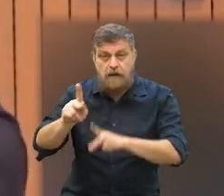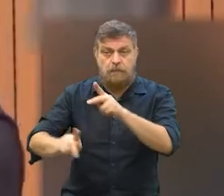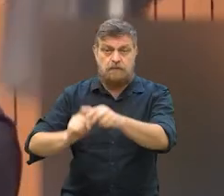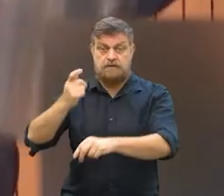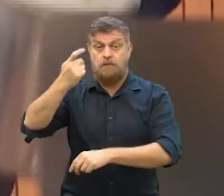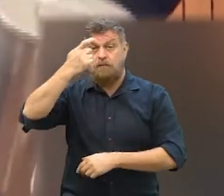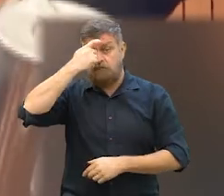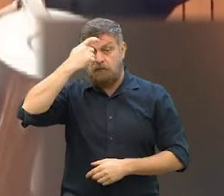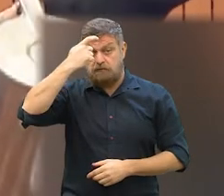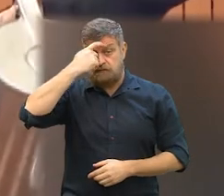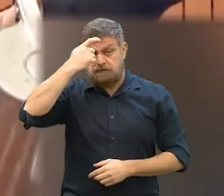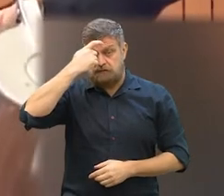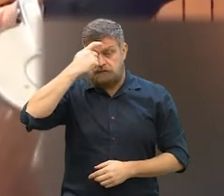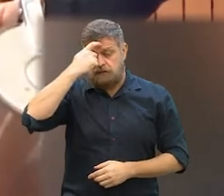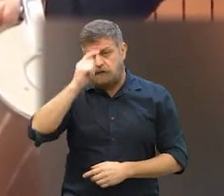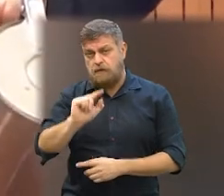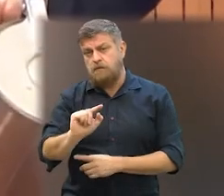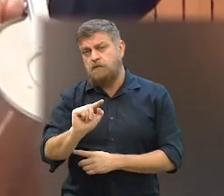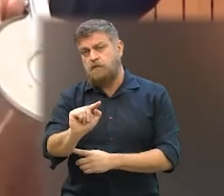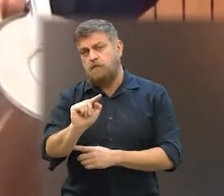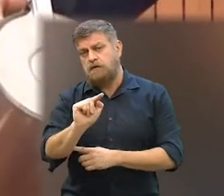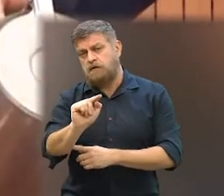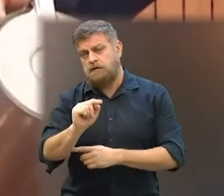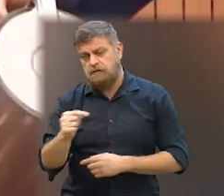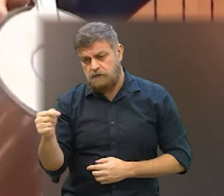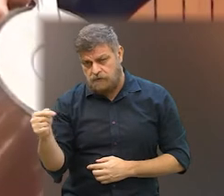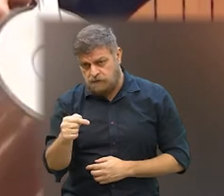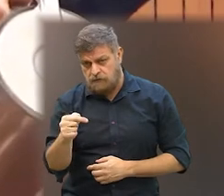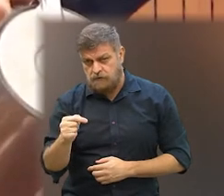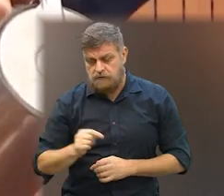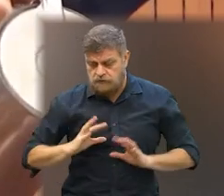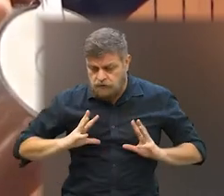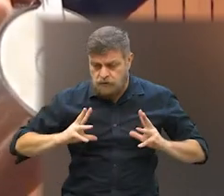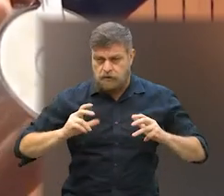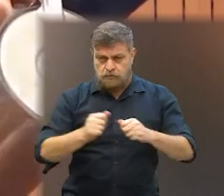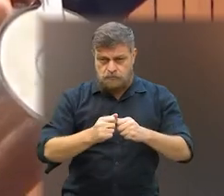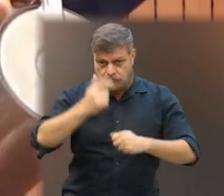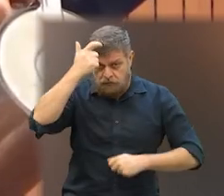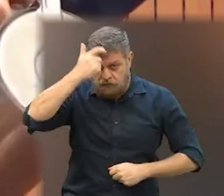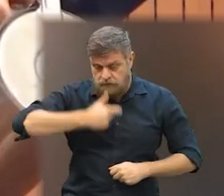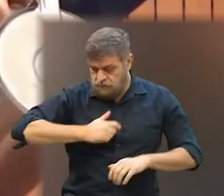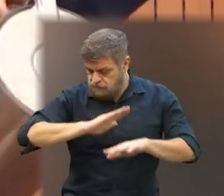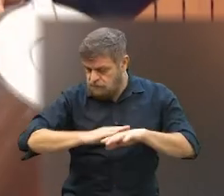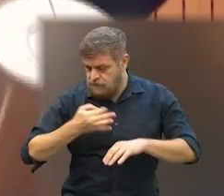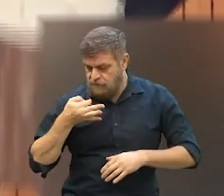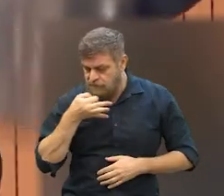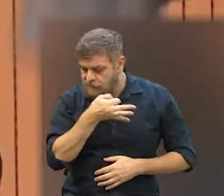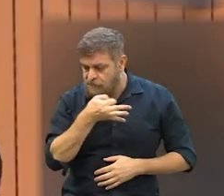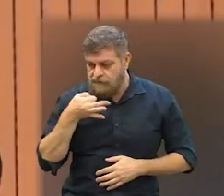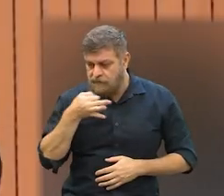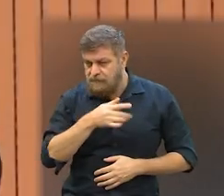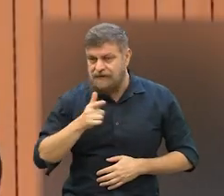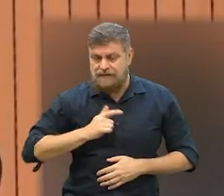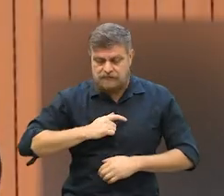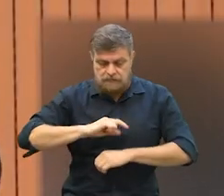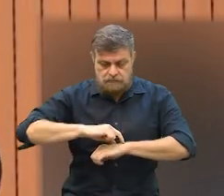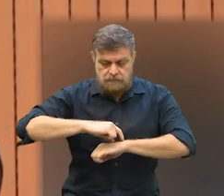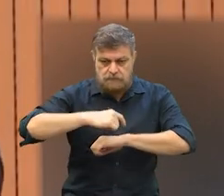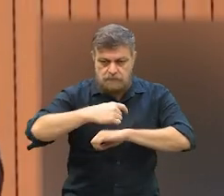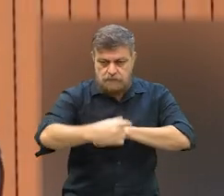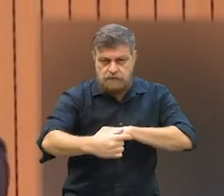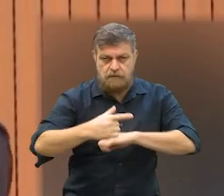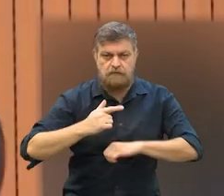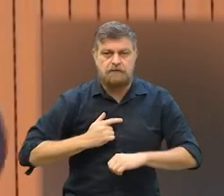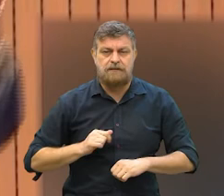conscientizar a população de que isso tudo que eu falei é através de